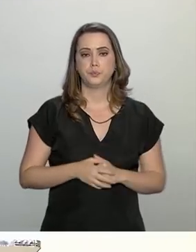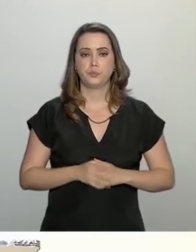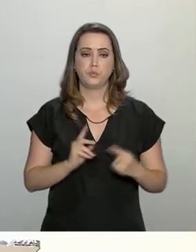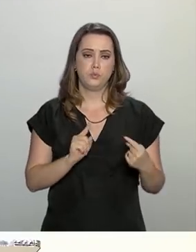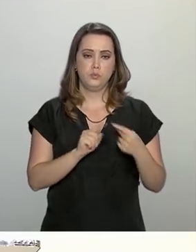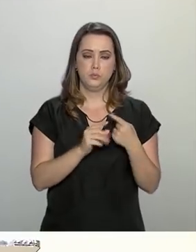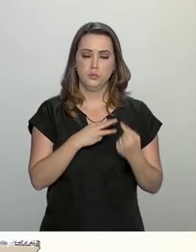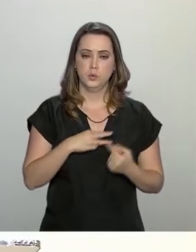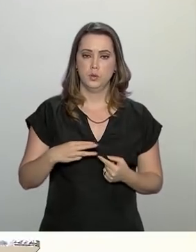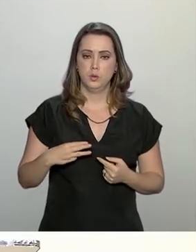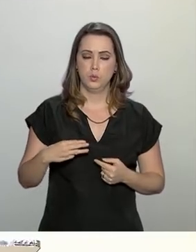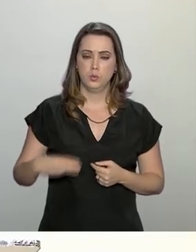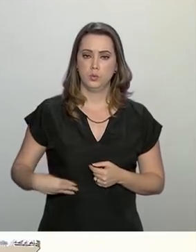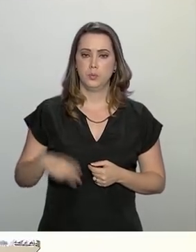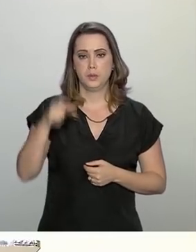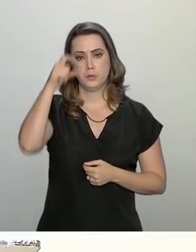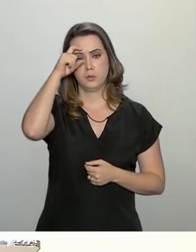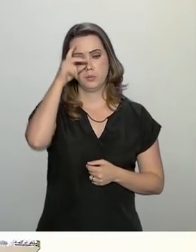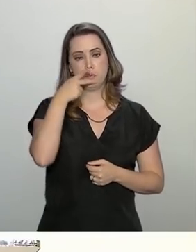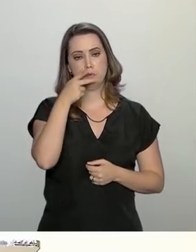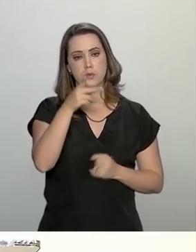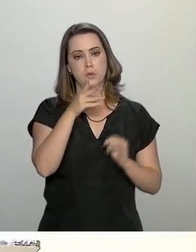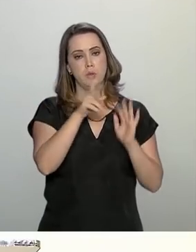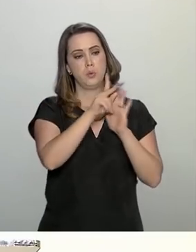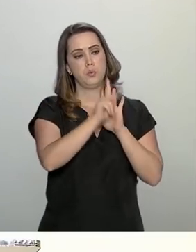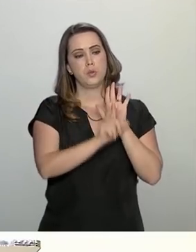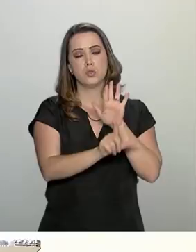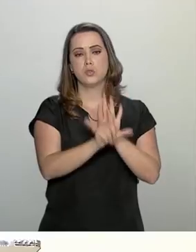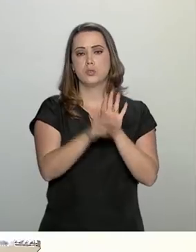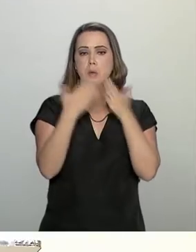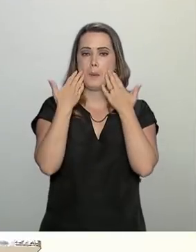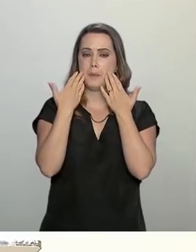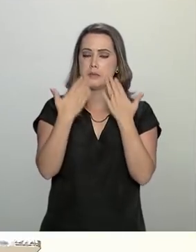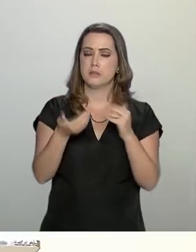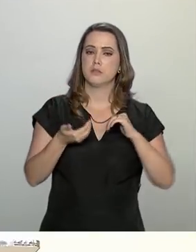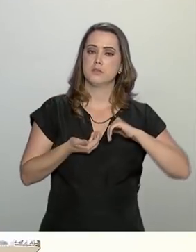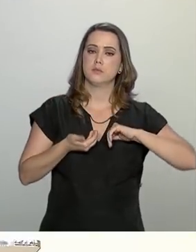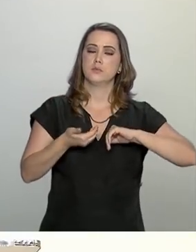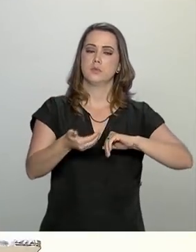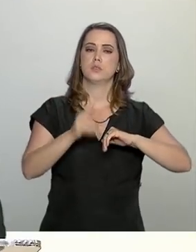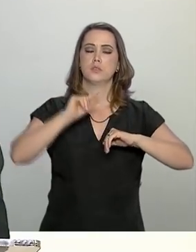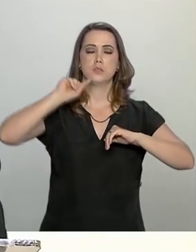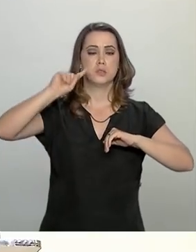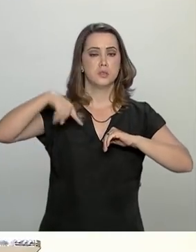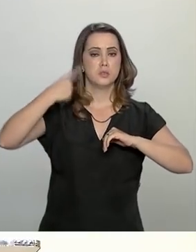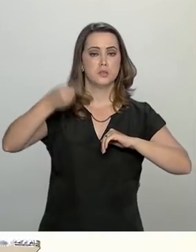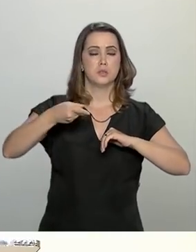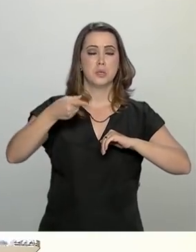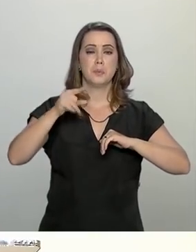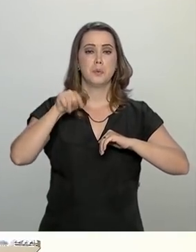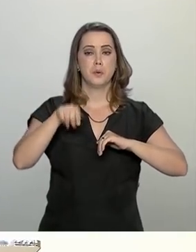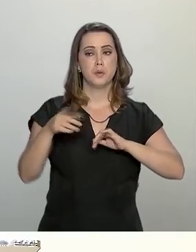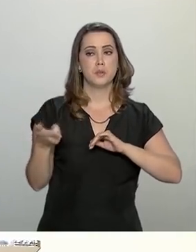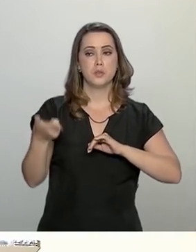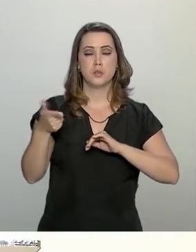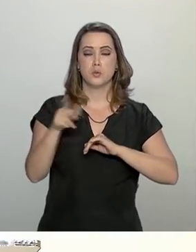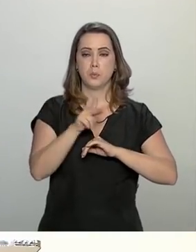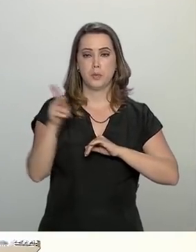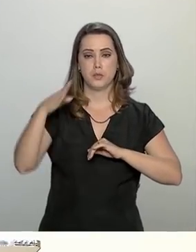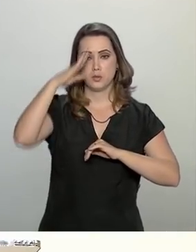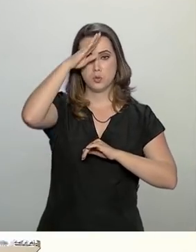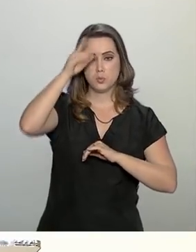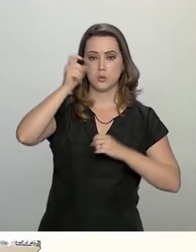acordo com o ministro, o projeto de lei será apresentado ao Congresso após a recuperação do